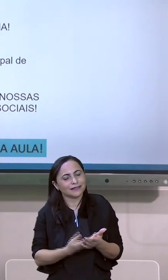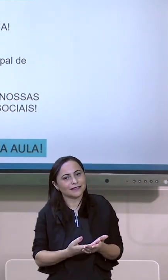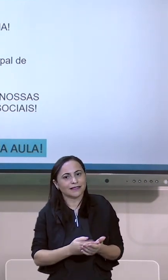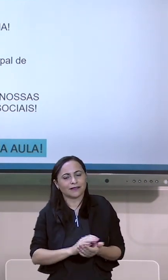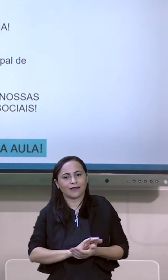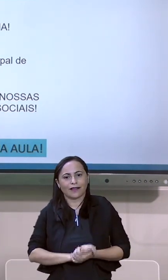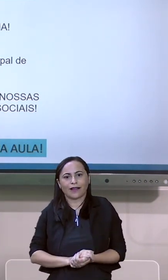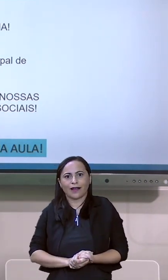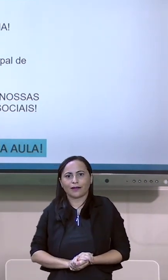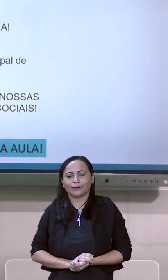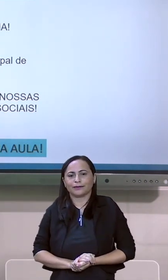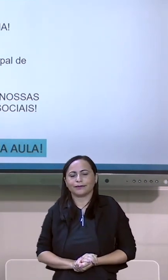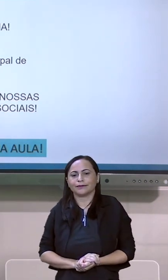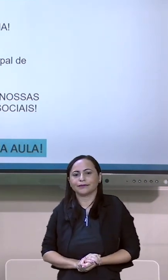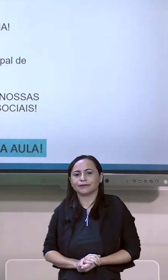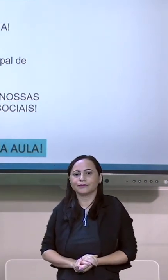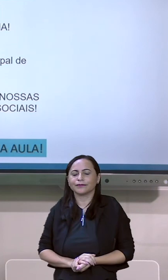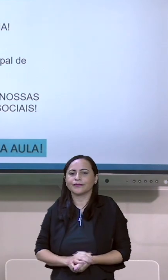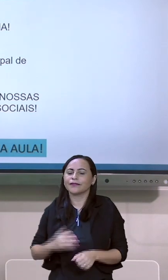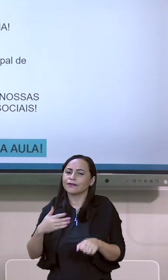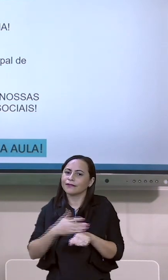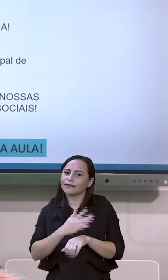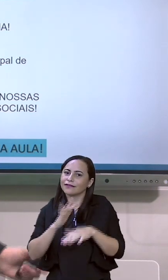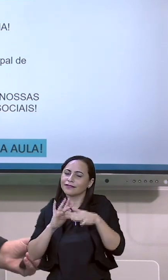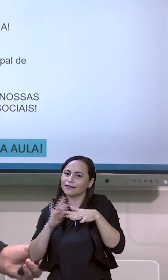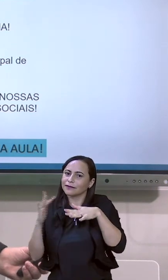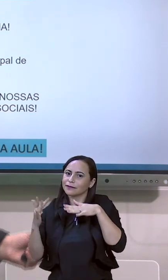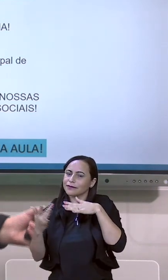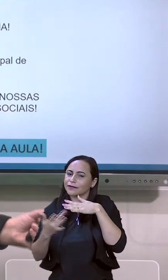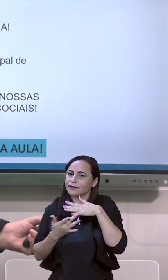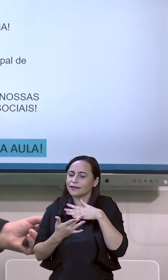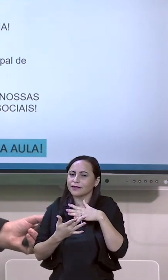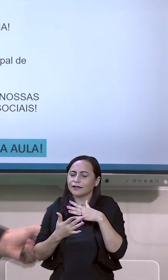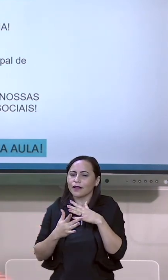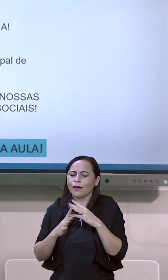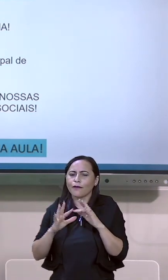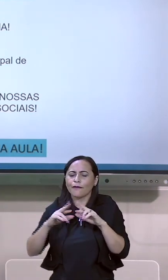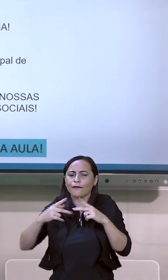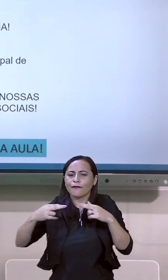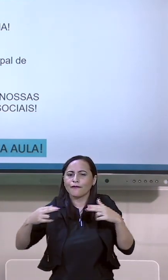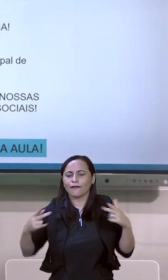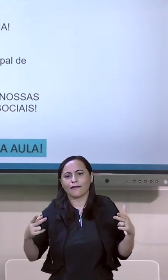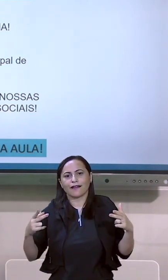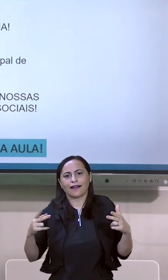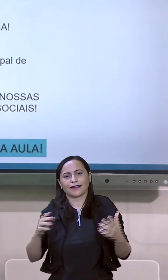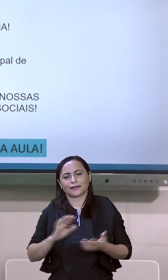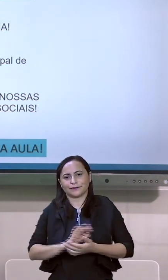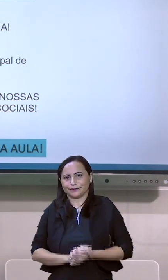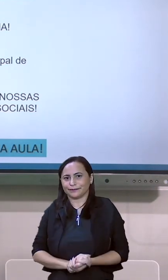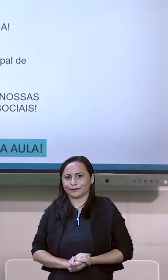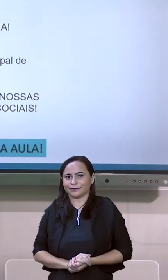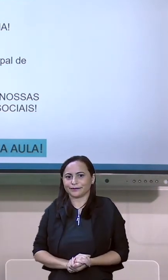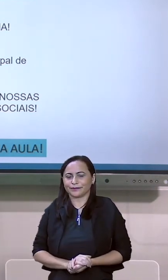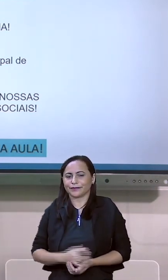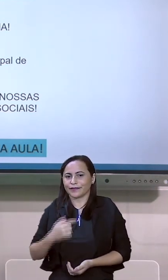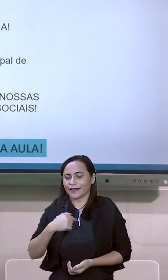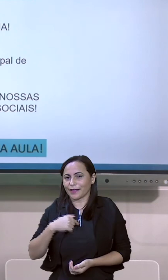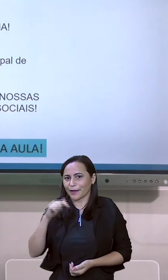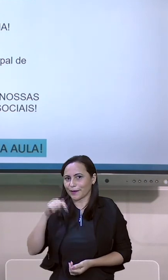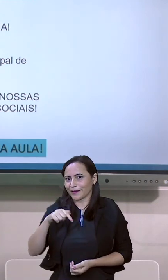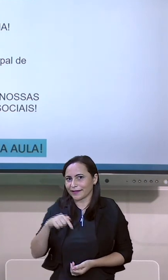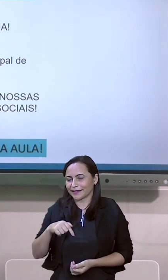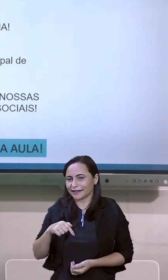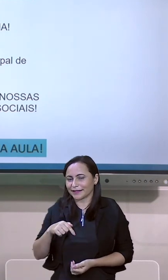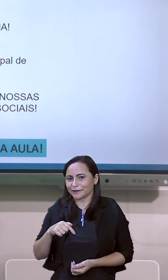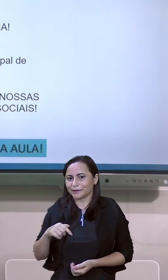após postada lá. Visite as nossas redes sociais, Facebook, Instagram. Fique por dentro de tudo. Eu vou ficando por aqui.